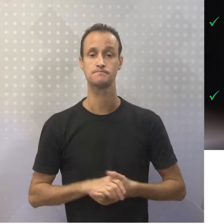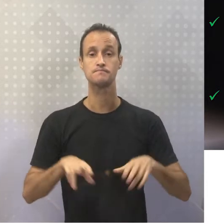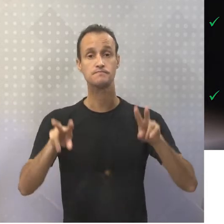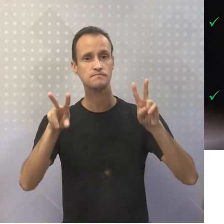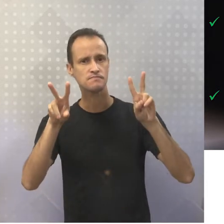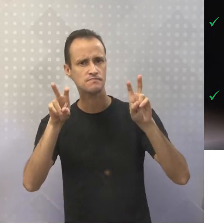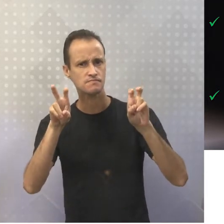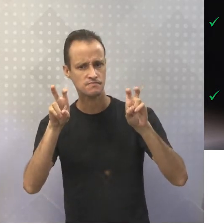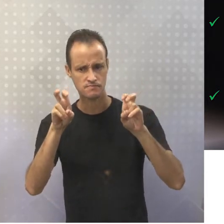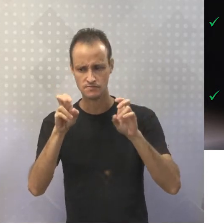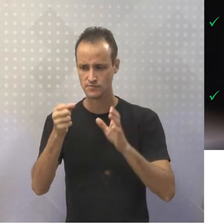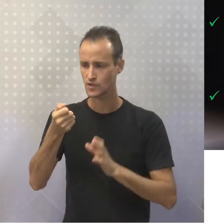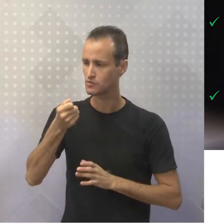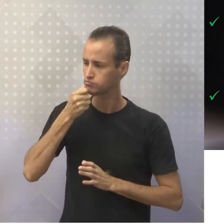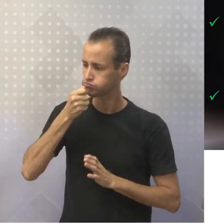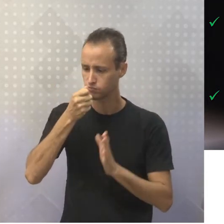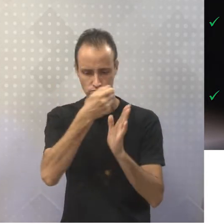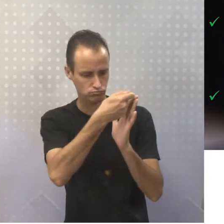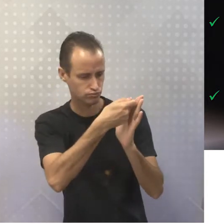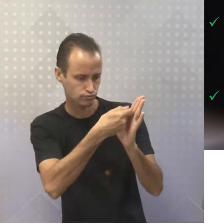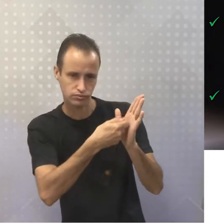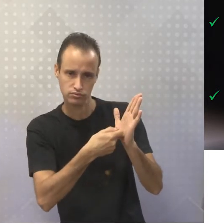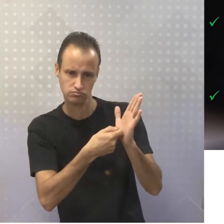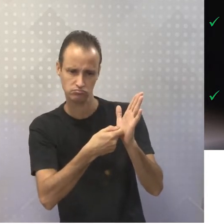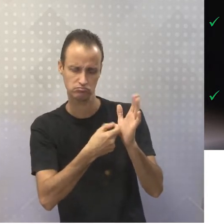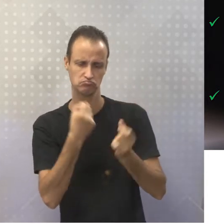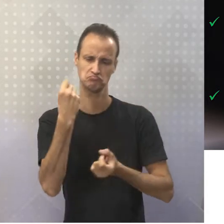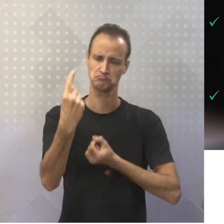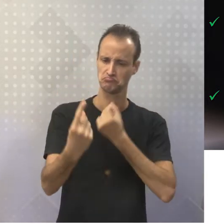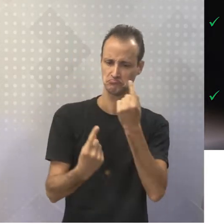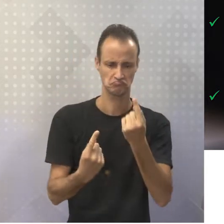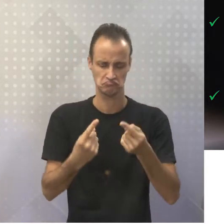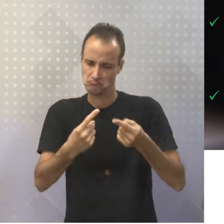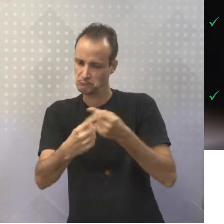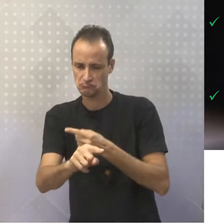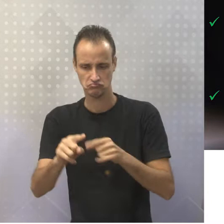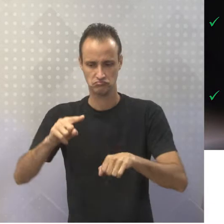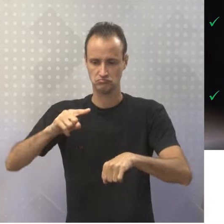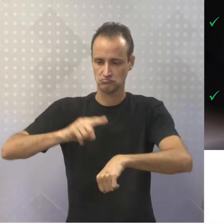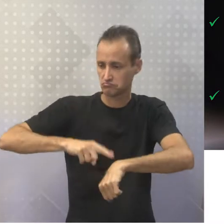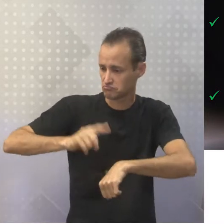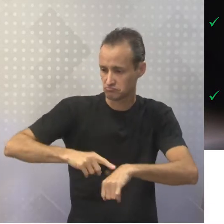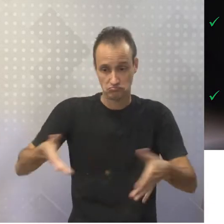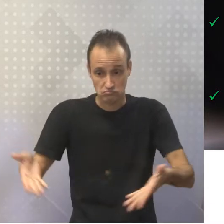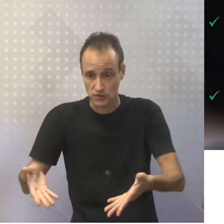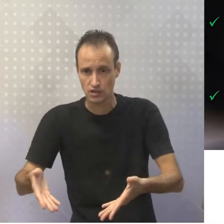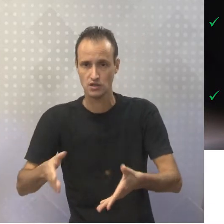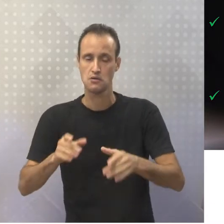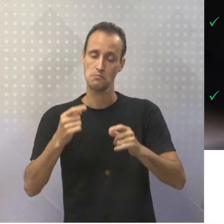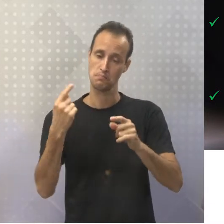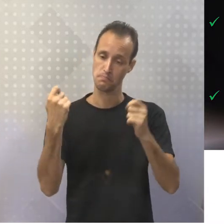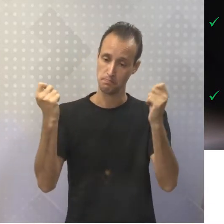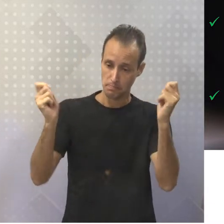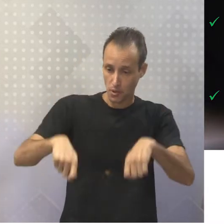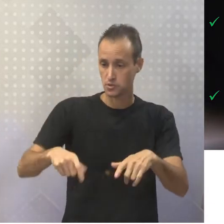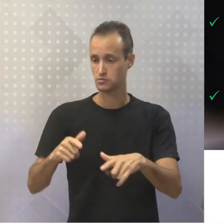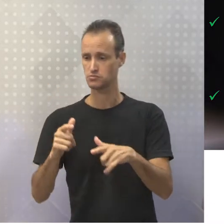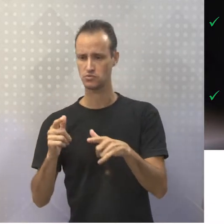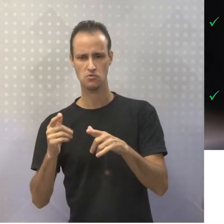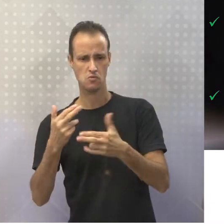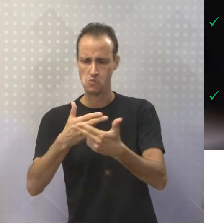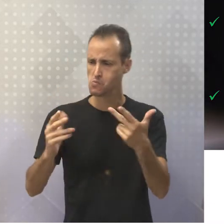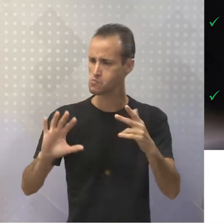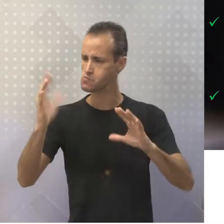assunto conduzido pela reportagem nem sempre está relacionado com temas do momento, pois pode tratar de um fenômeno social ou